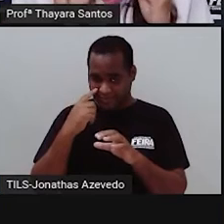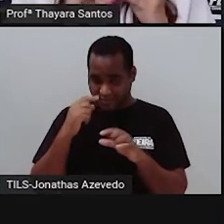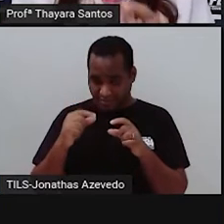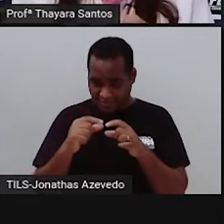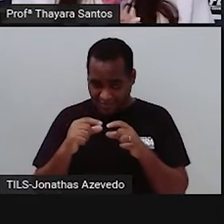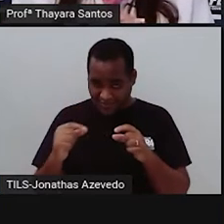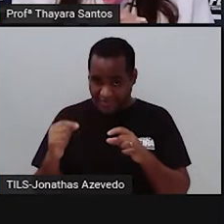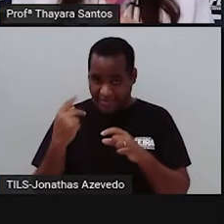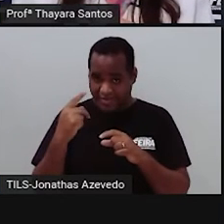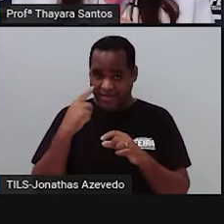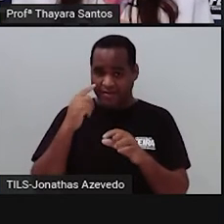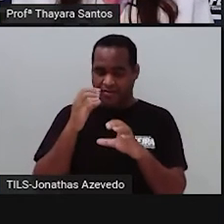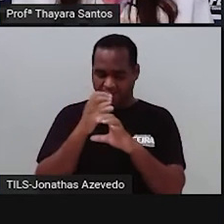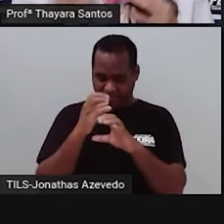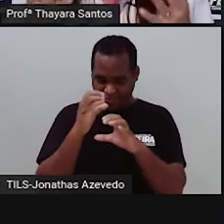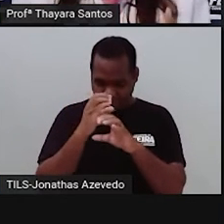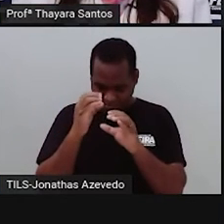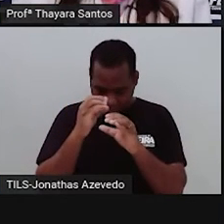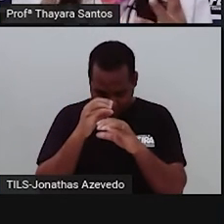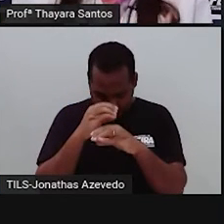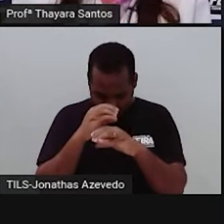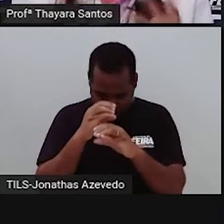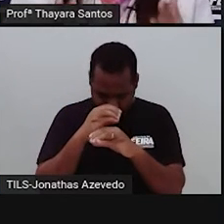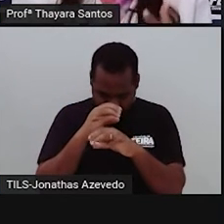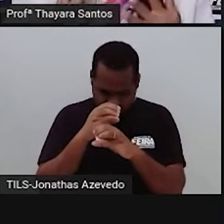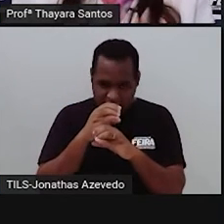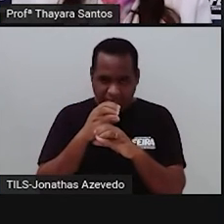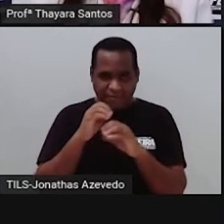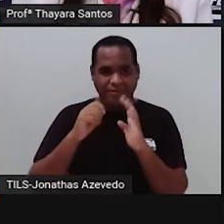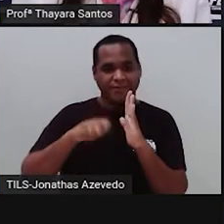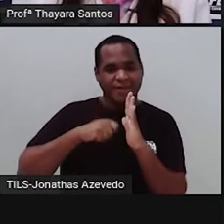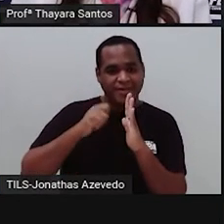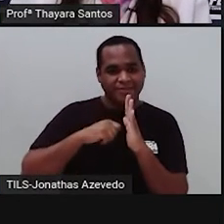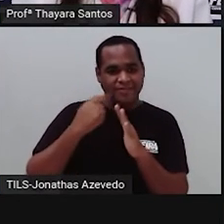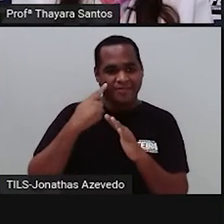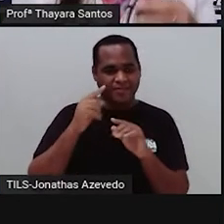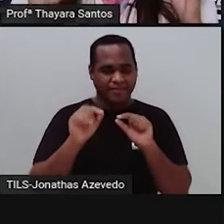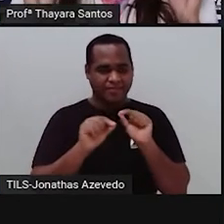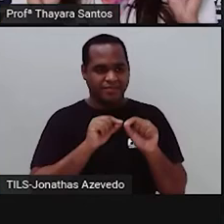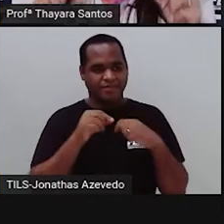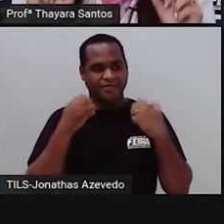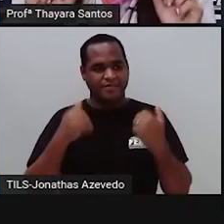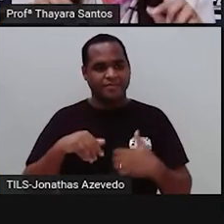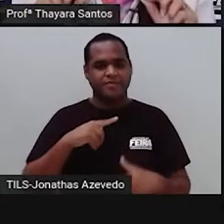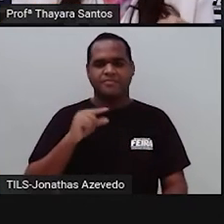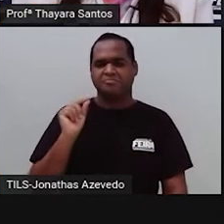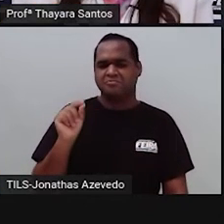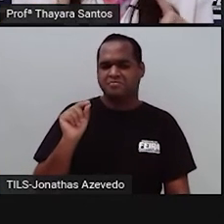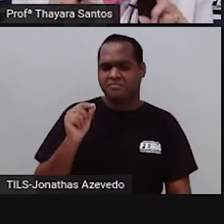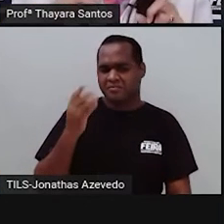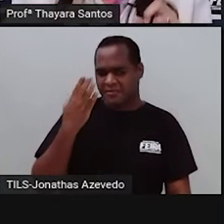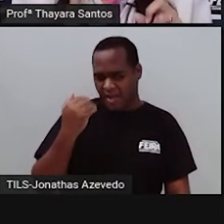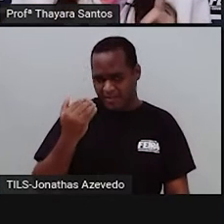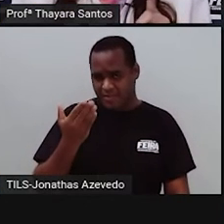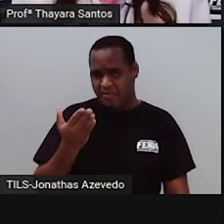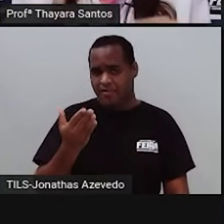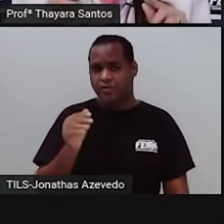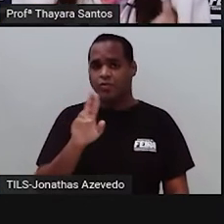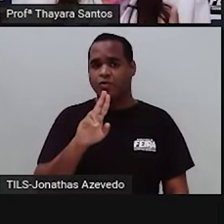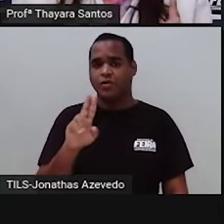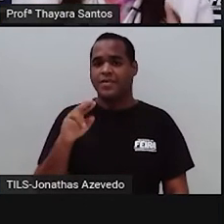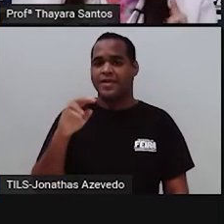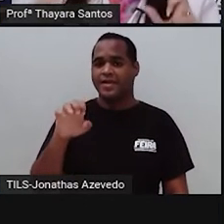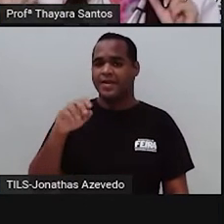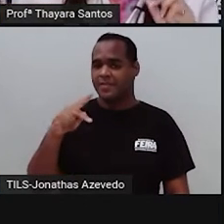dele e colocasse no microscópio. Isso daí é um vídeo feito no microscópio mesmo. Então, o que é que está nesse tecido? Olha o nome,